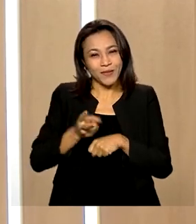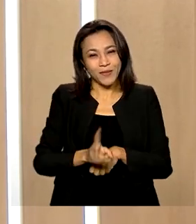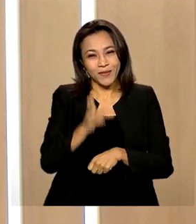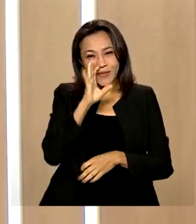tenha um ótimo dia.